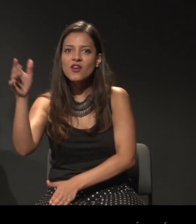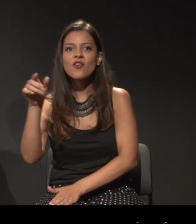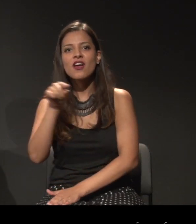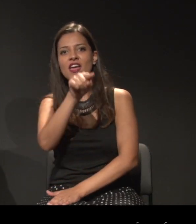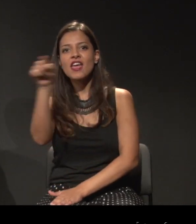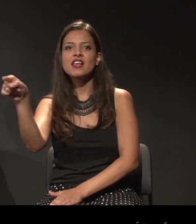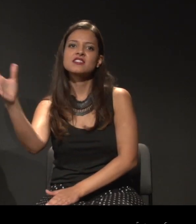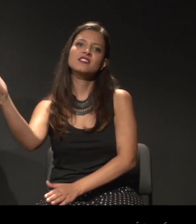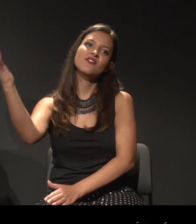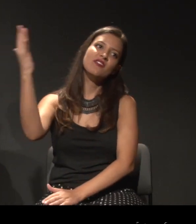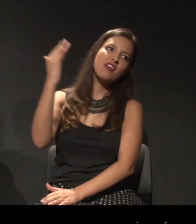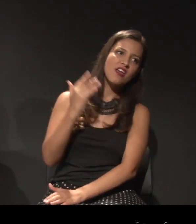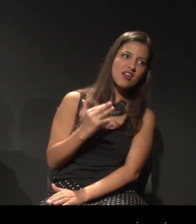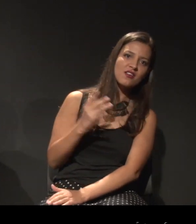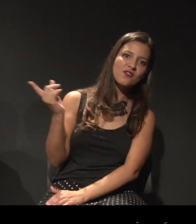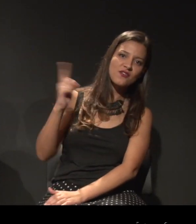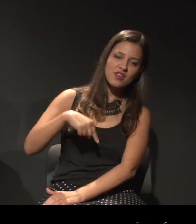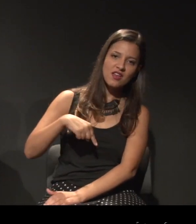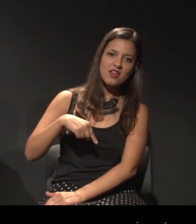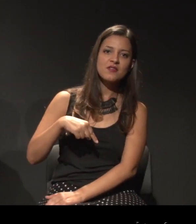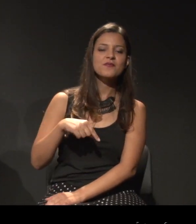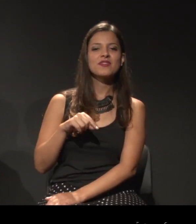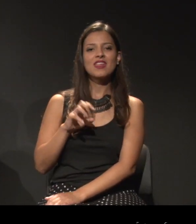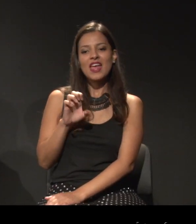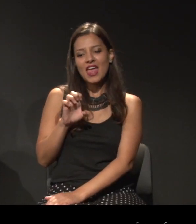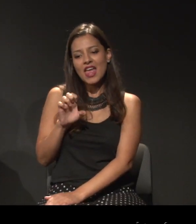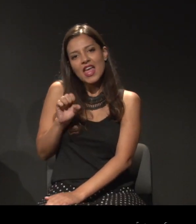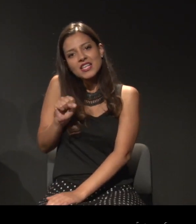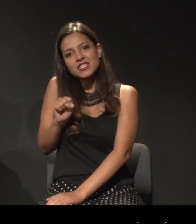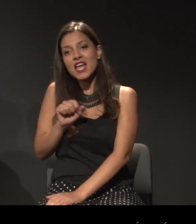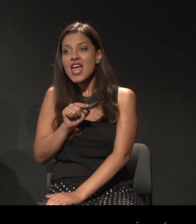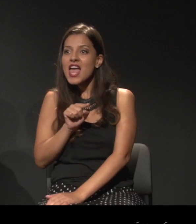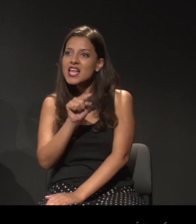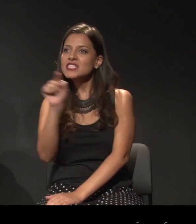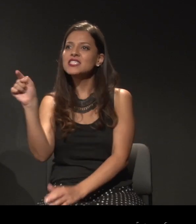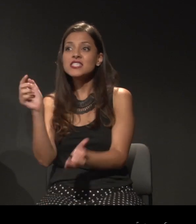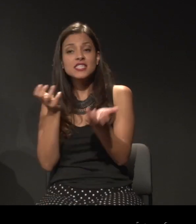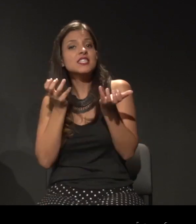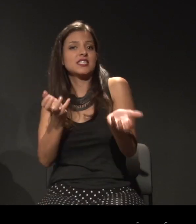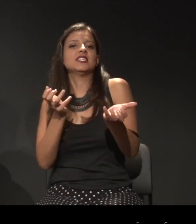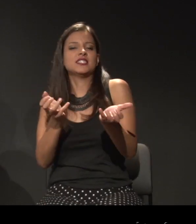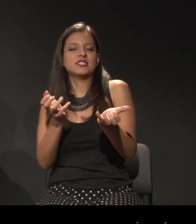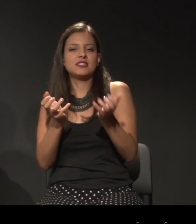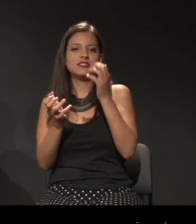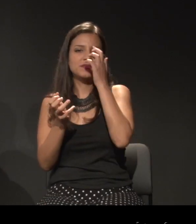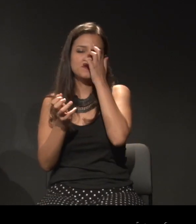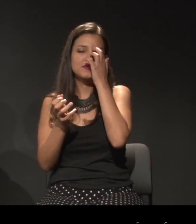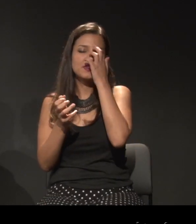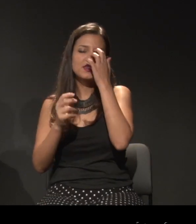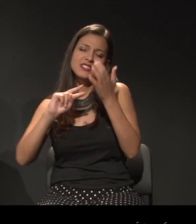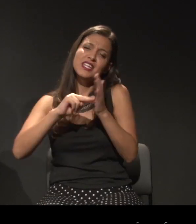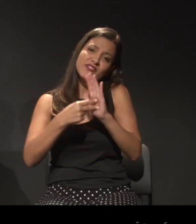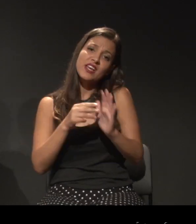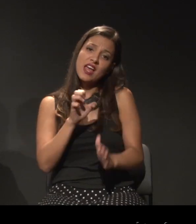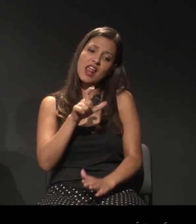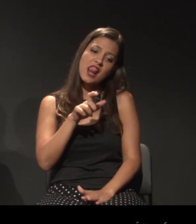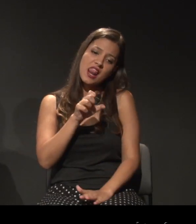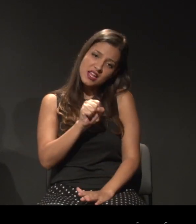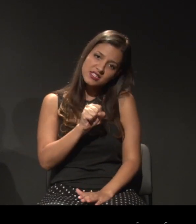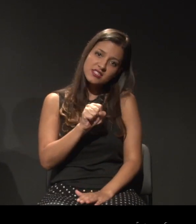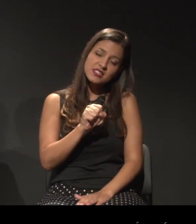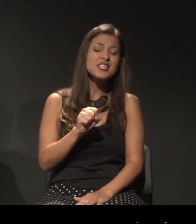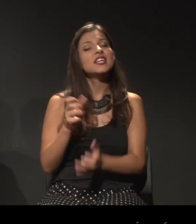é? Então, es quis. Ou seja, eles quiseram. Não é?